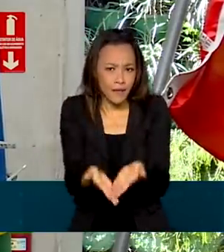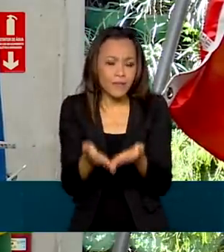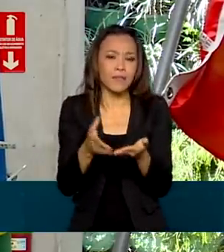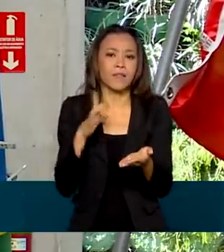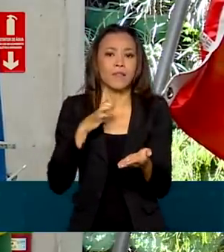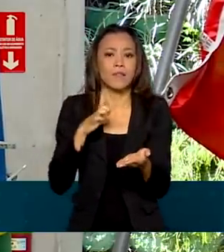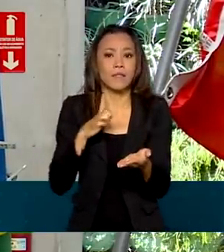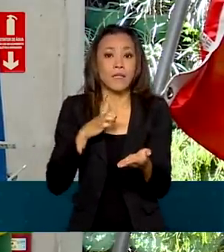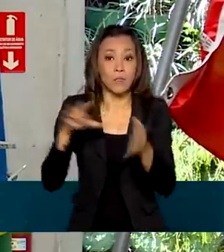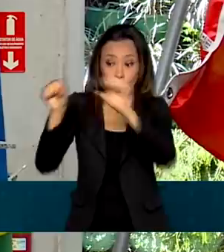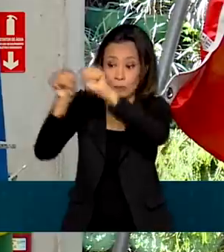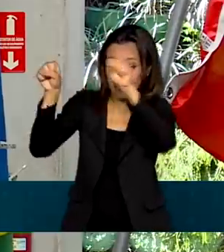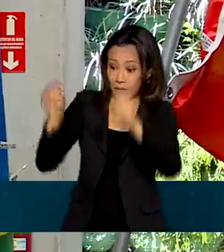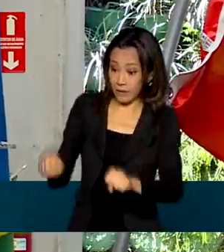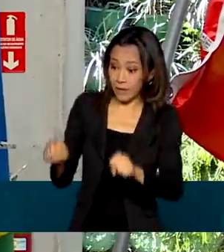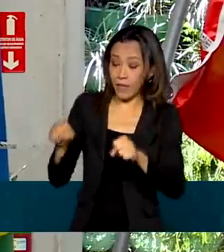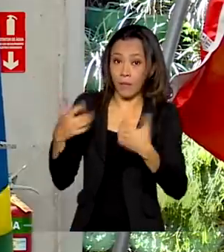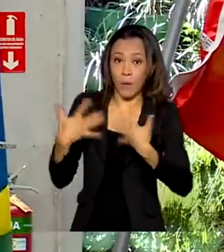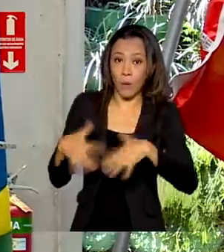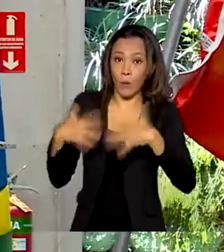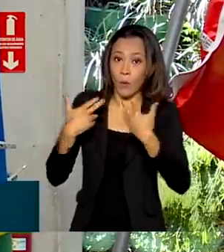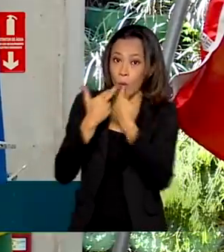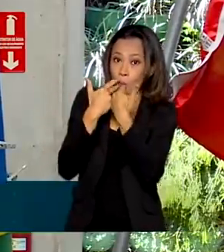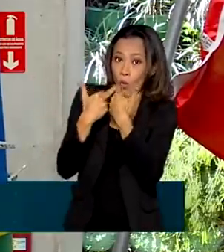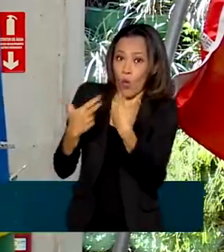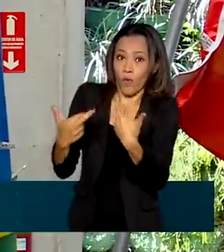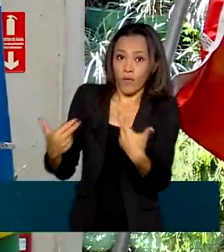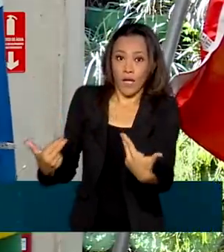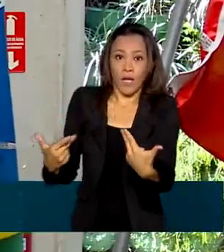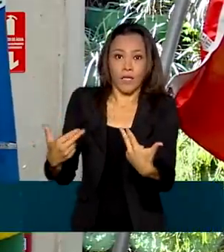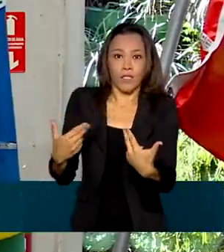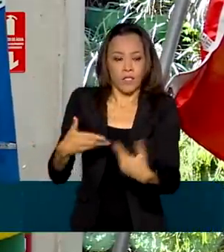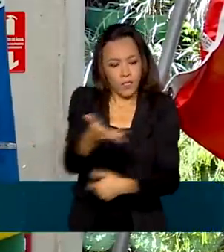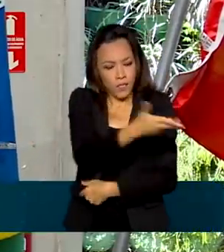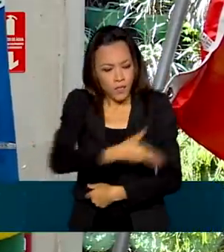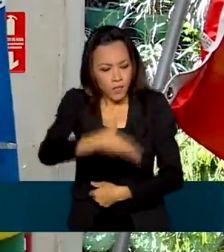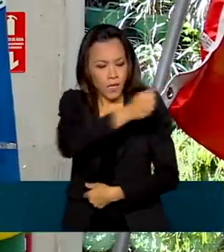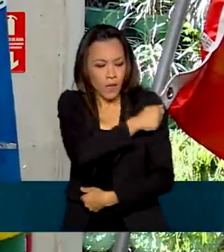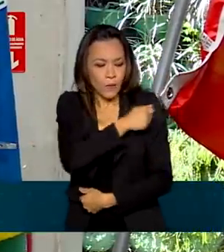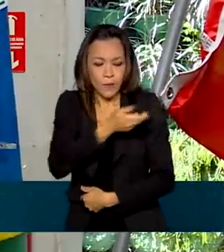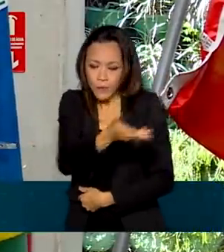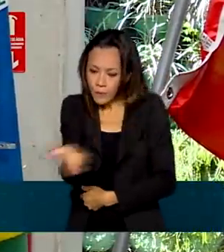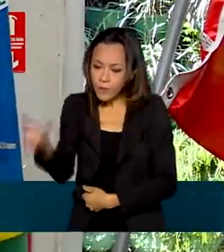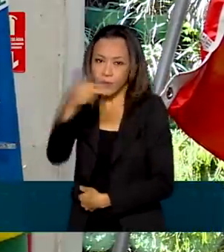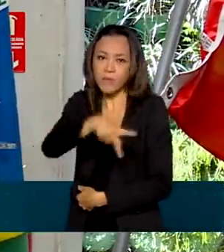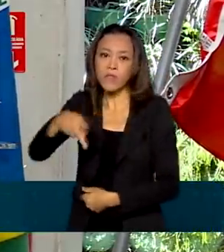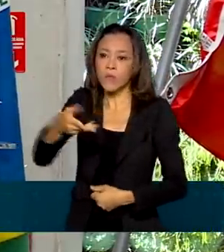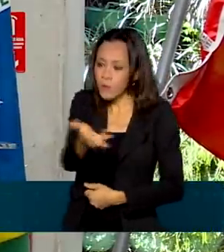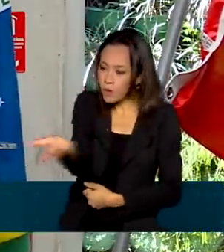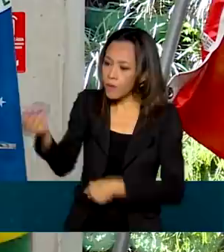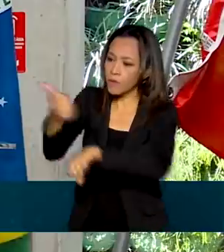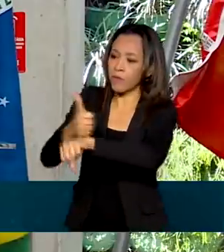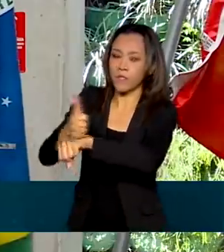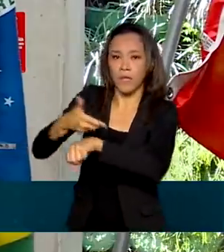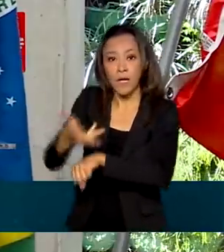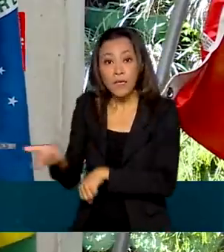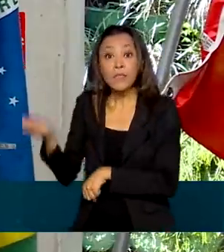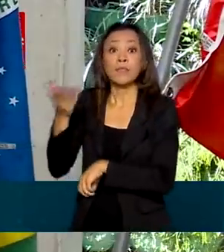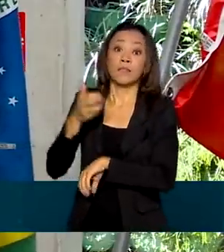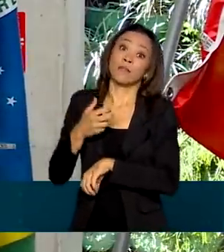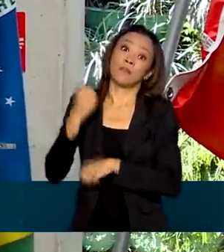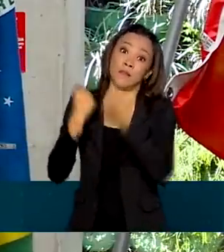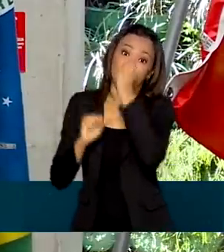sistema, um ecossistema inovador onde alunos, professores, profissionais, empresas parceiras